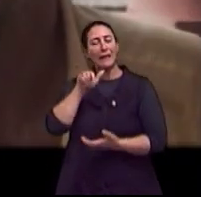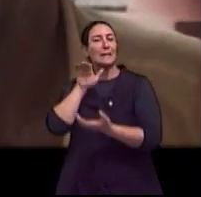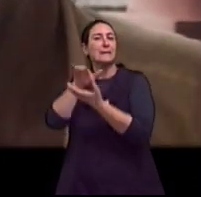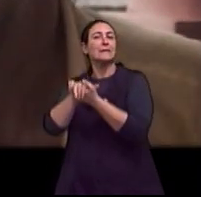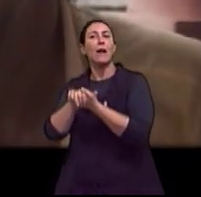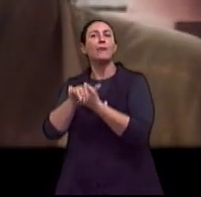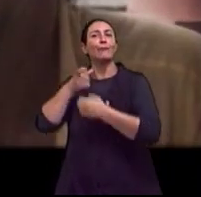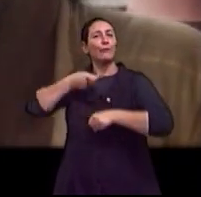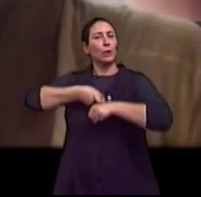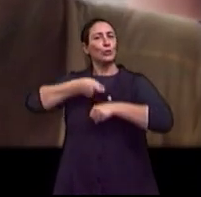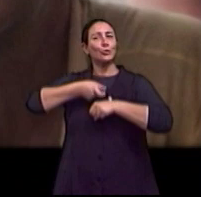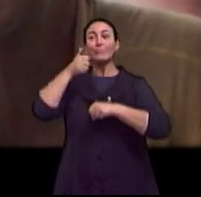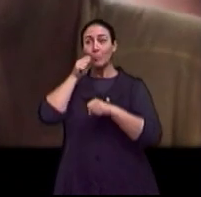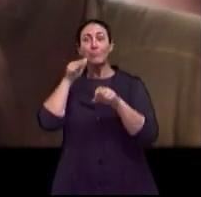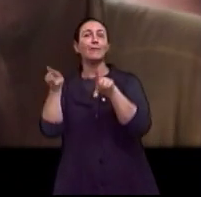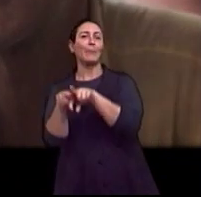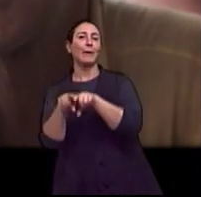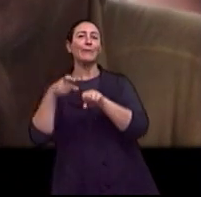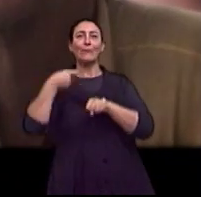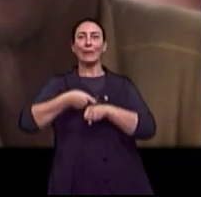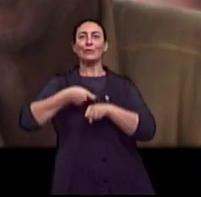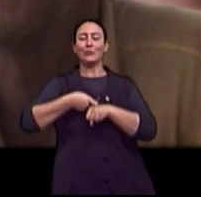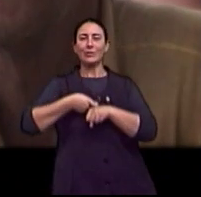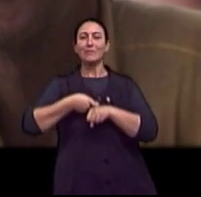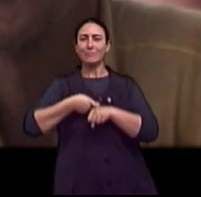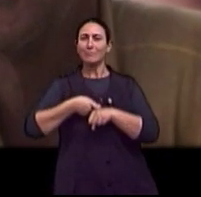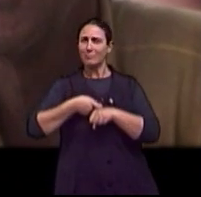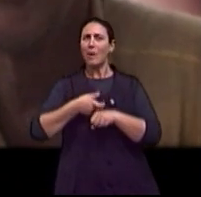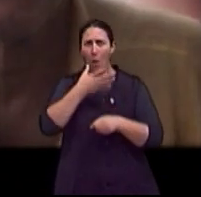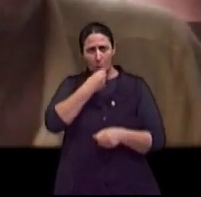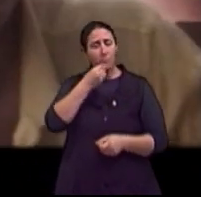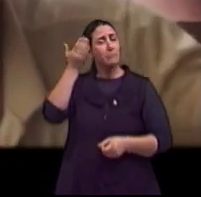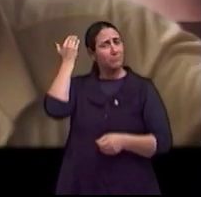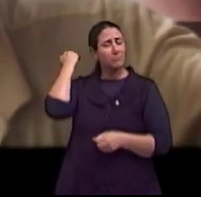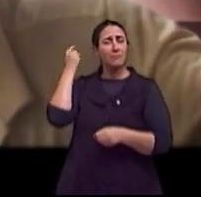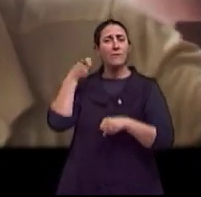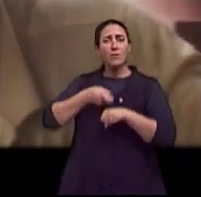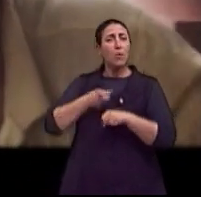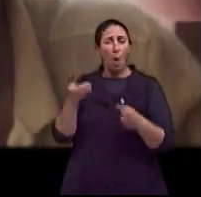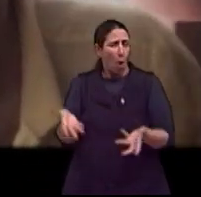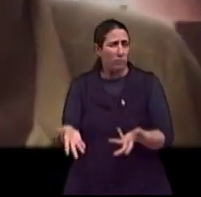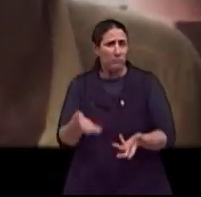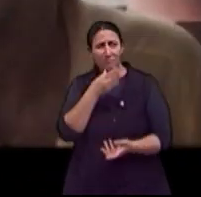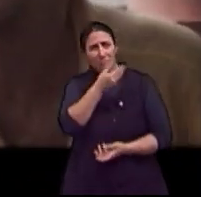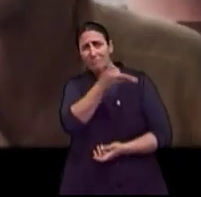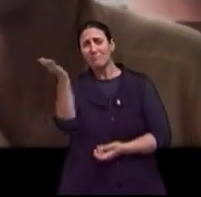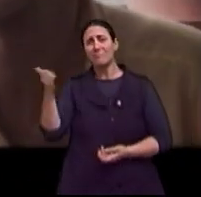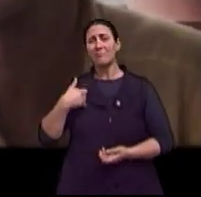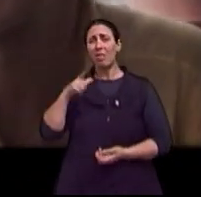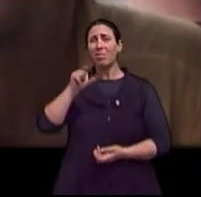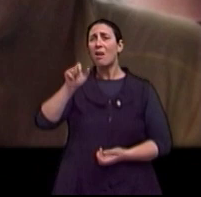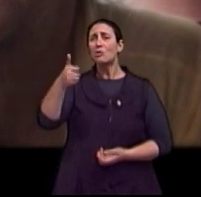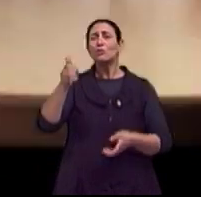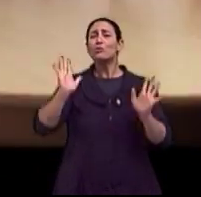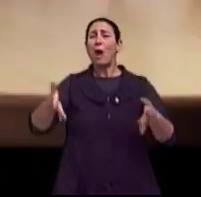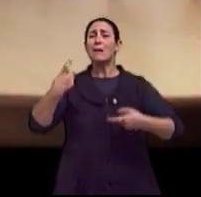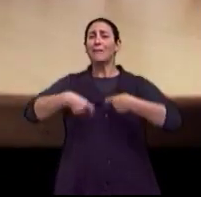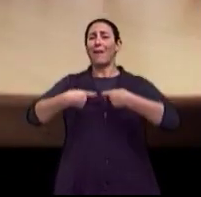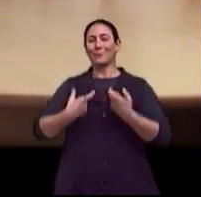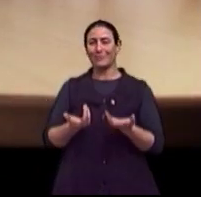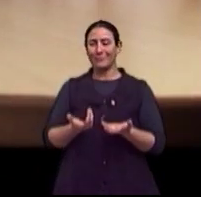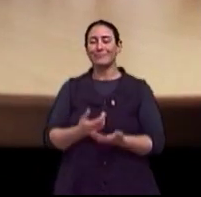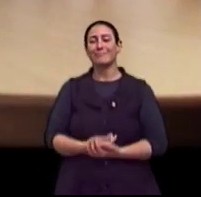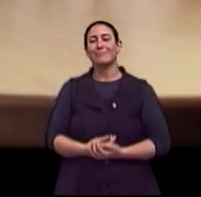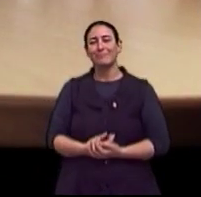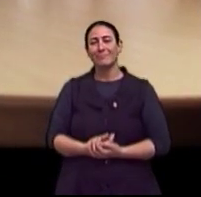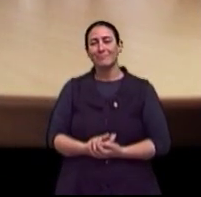casavam virgem também. Parece mentira, homens casavam virgem. Hoje, um garoto com 10, 12 anos já tem um relacionamento. Você